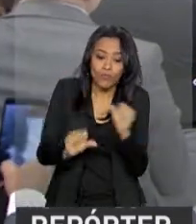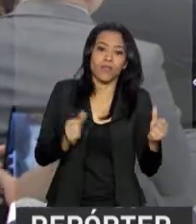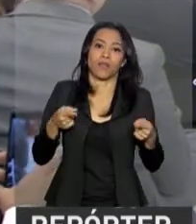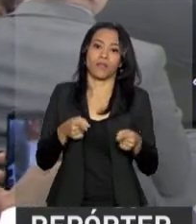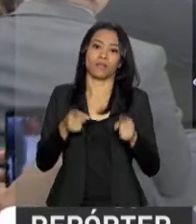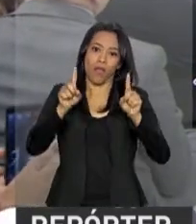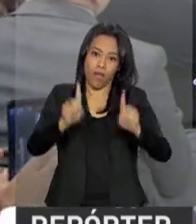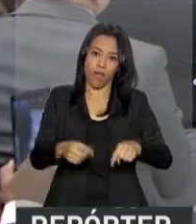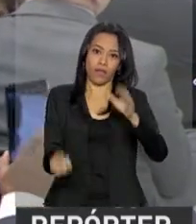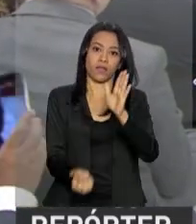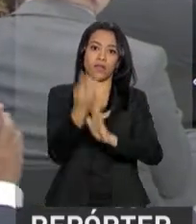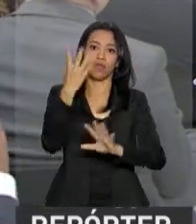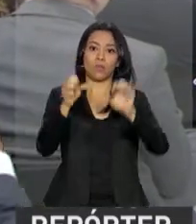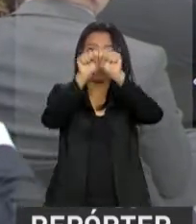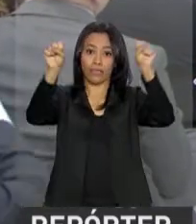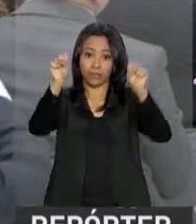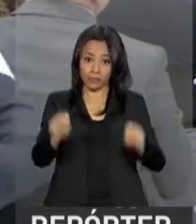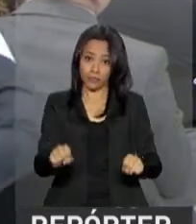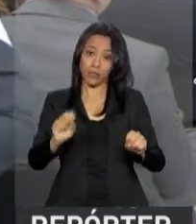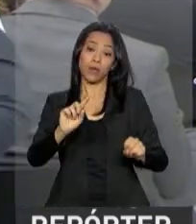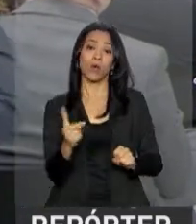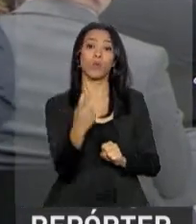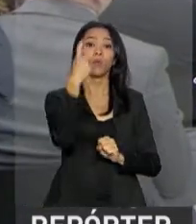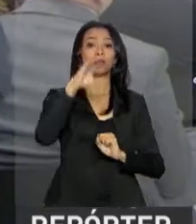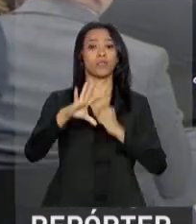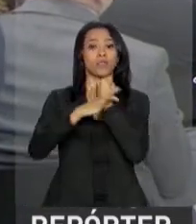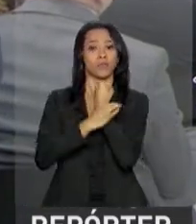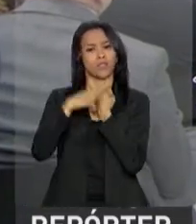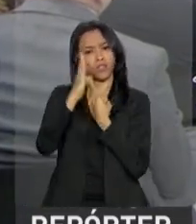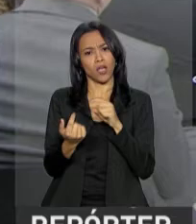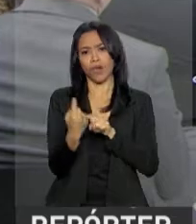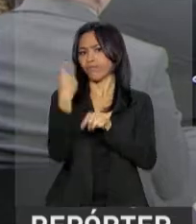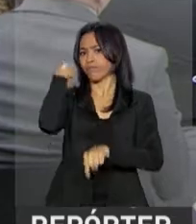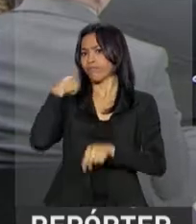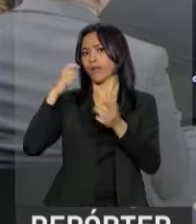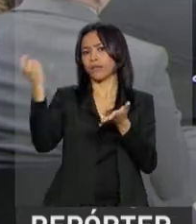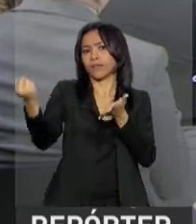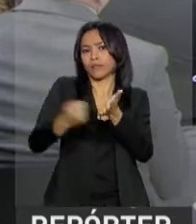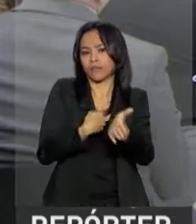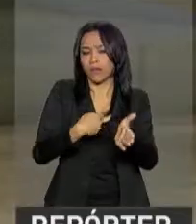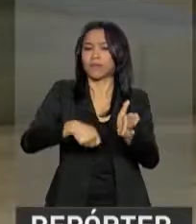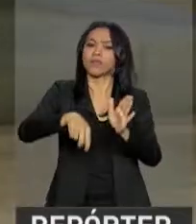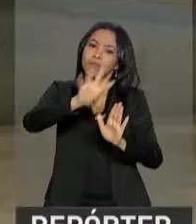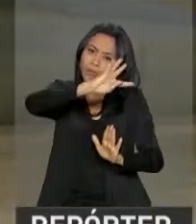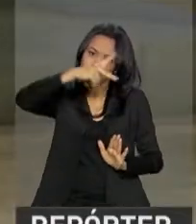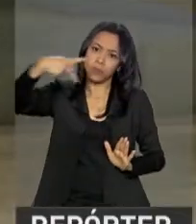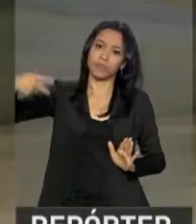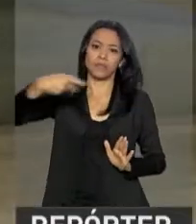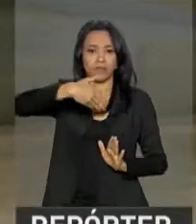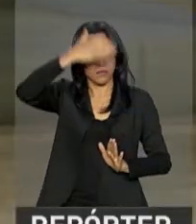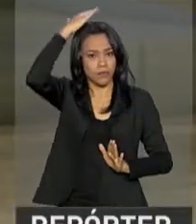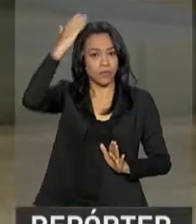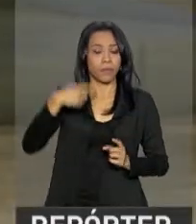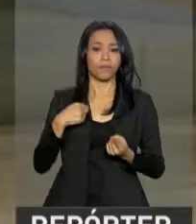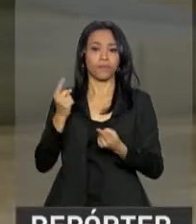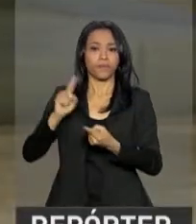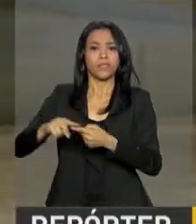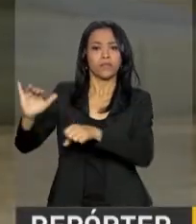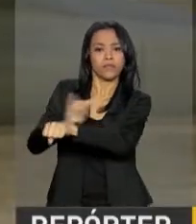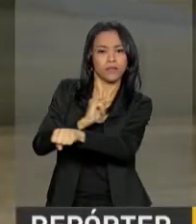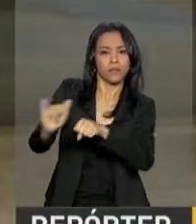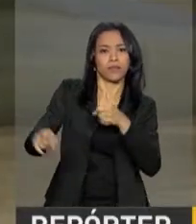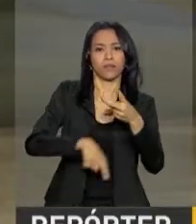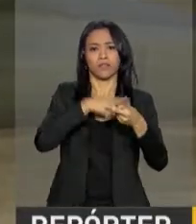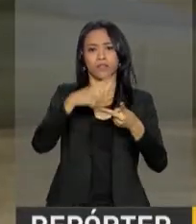no Sistema Único de Segurança Pública, sancionado pelo presidente Michel Temer. Integrar ações e